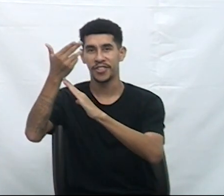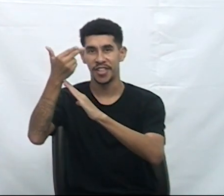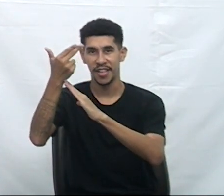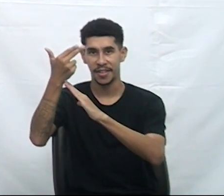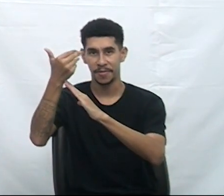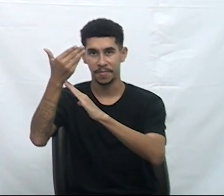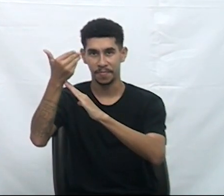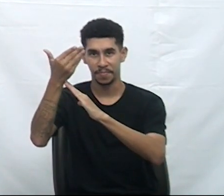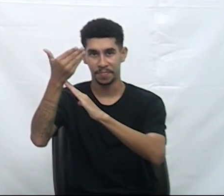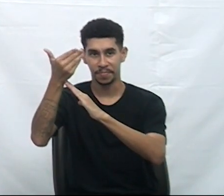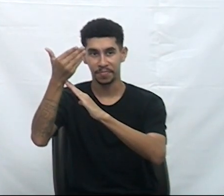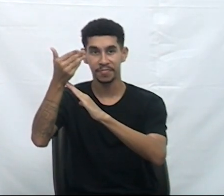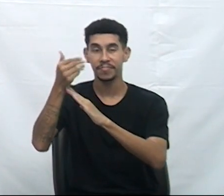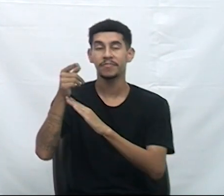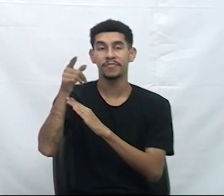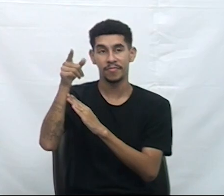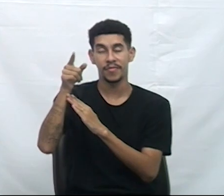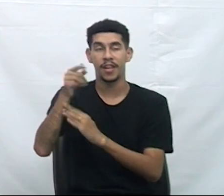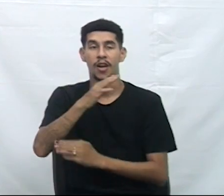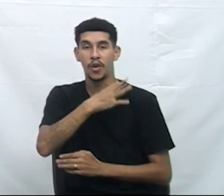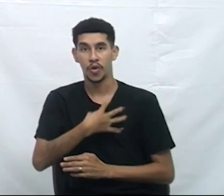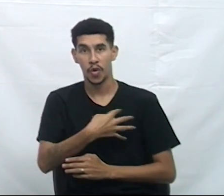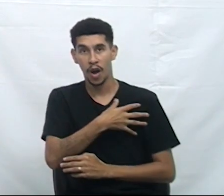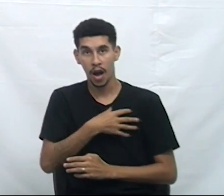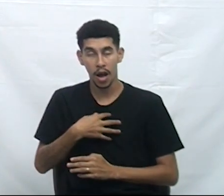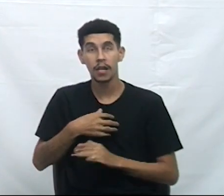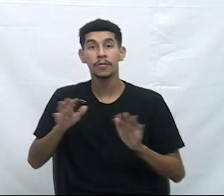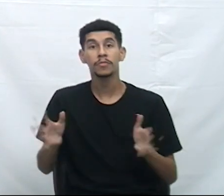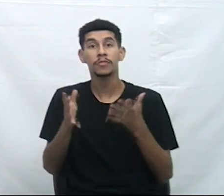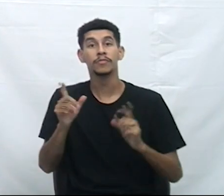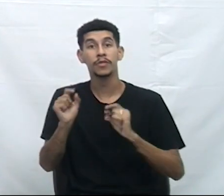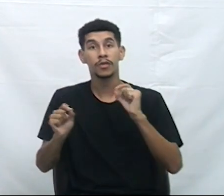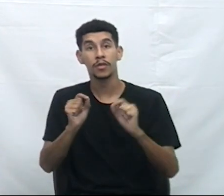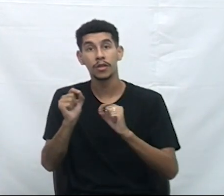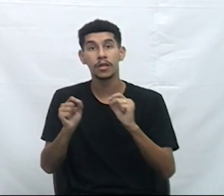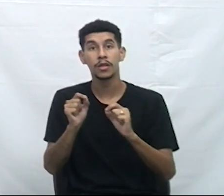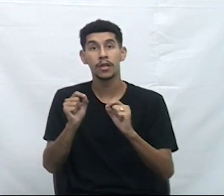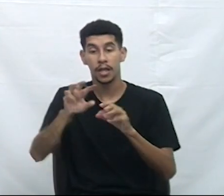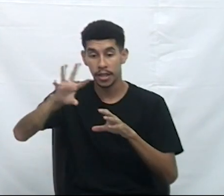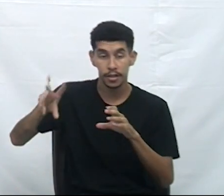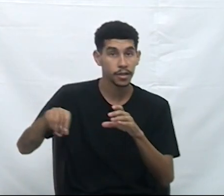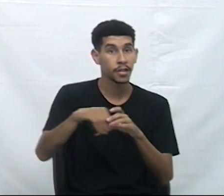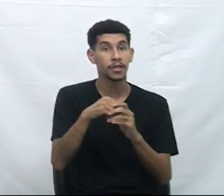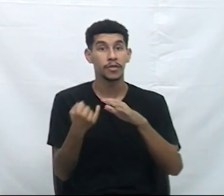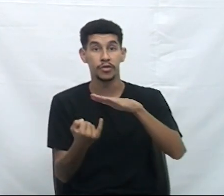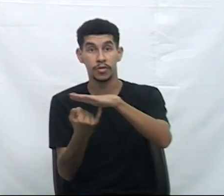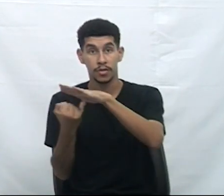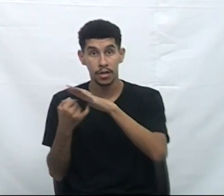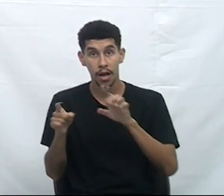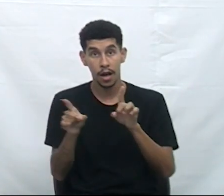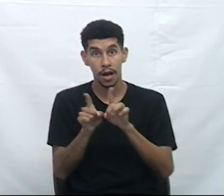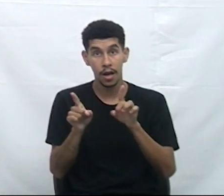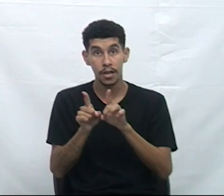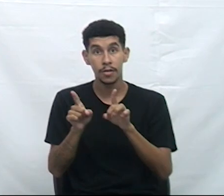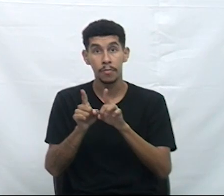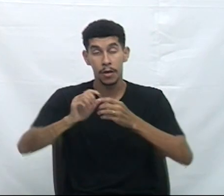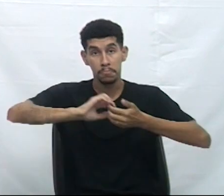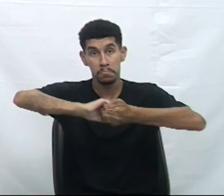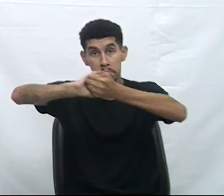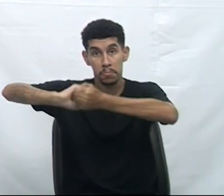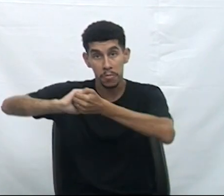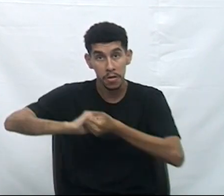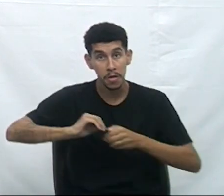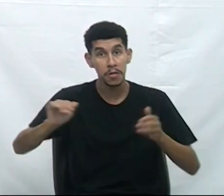complementa essa missão, promovendo a integração institucional e o estabelecimento de parcerias